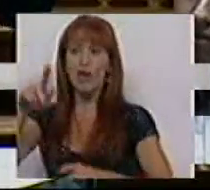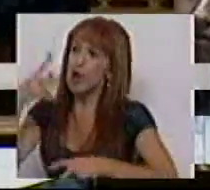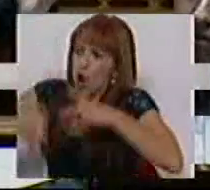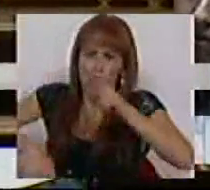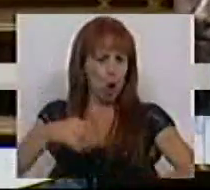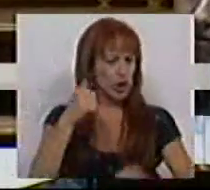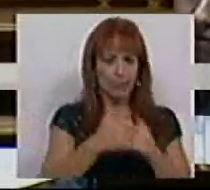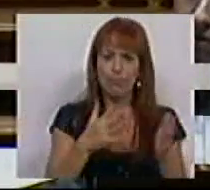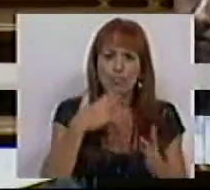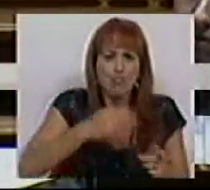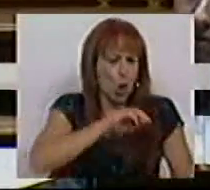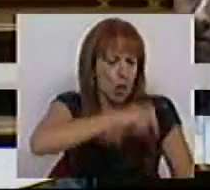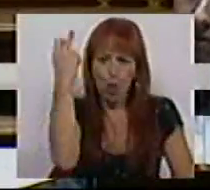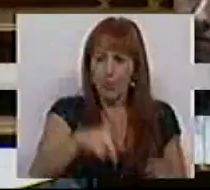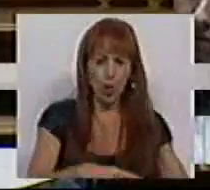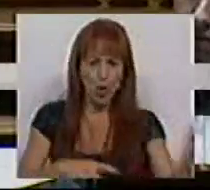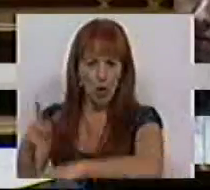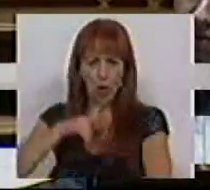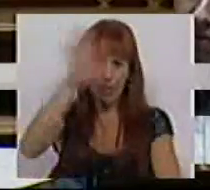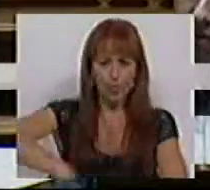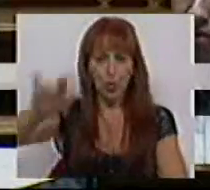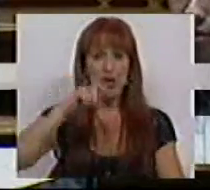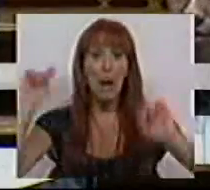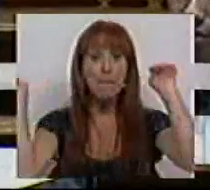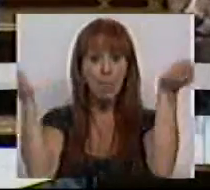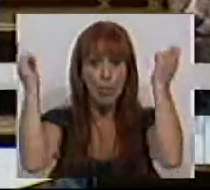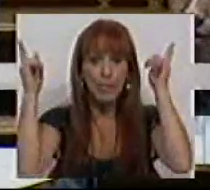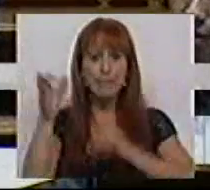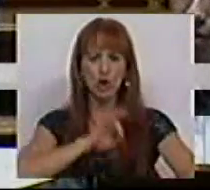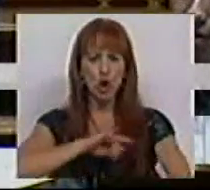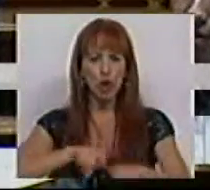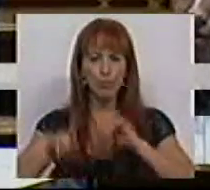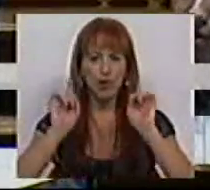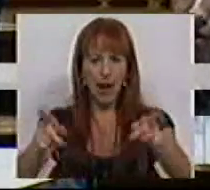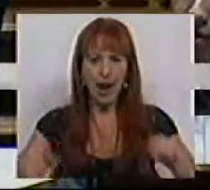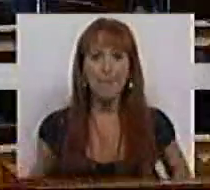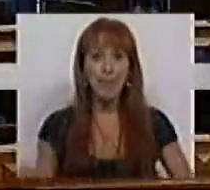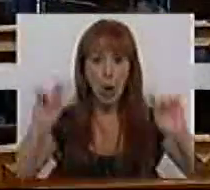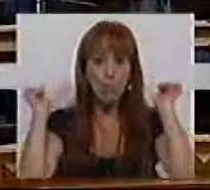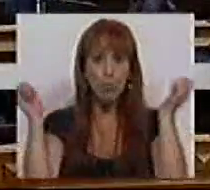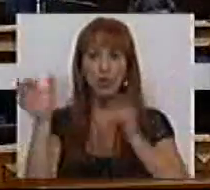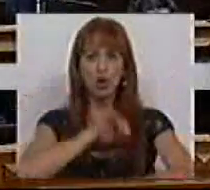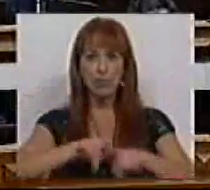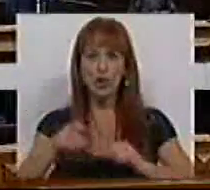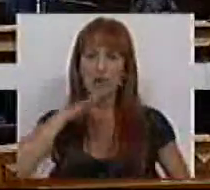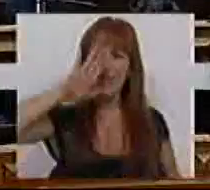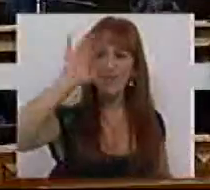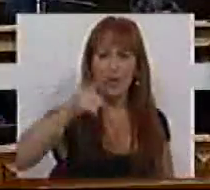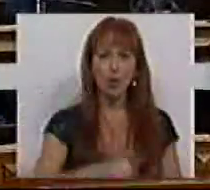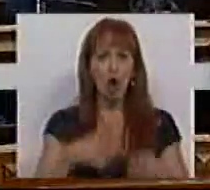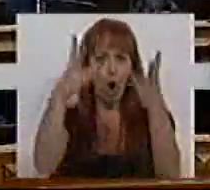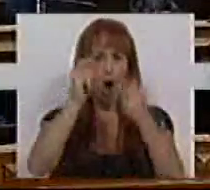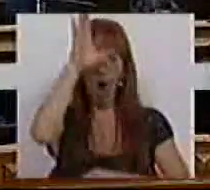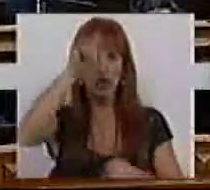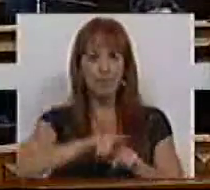cortarem todas as pensões deste país. O populismo, senhores deputados, o populismo é dizer que têm um